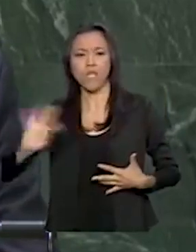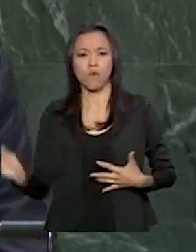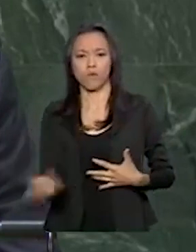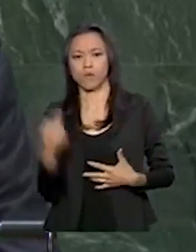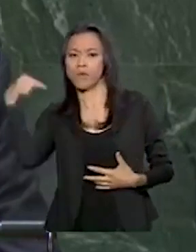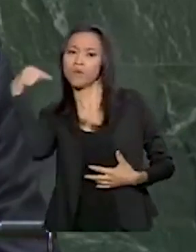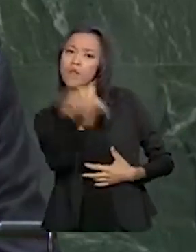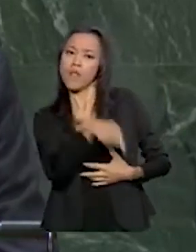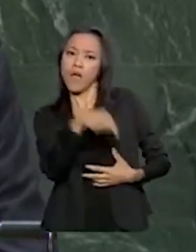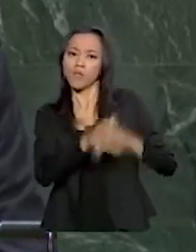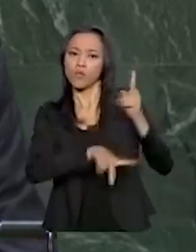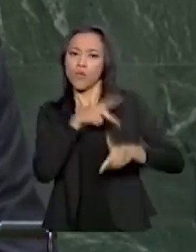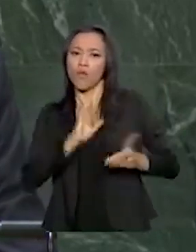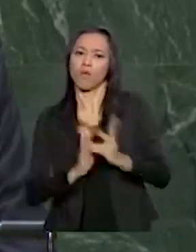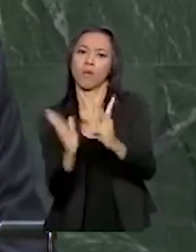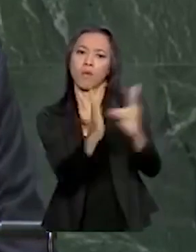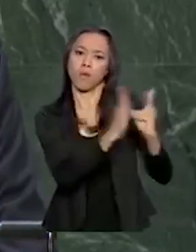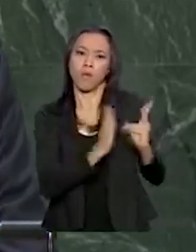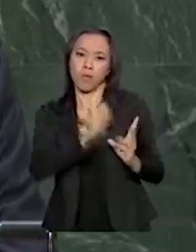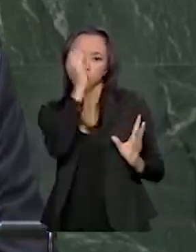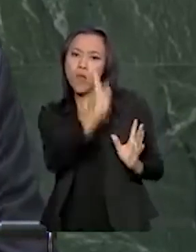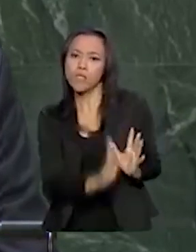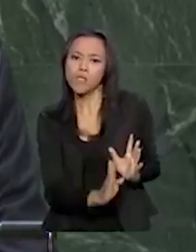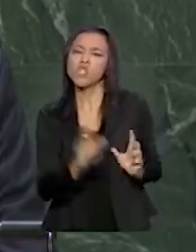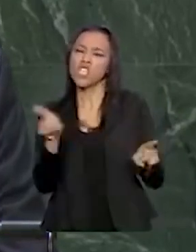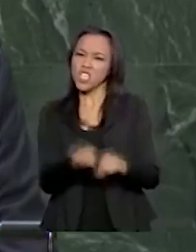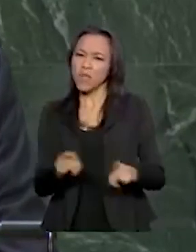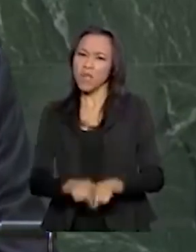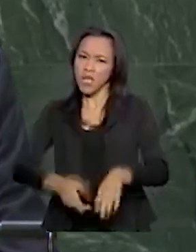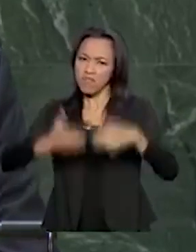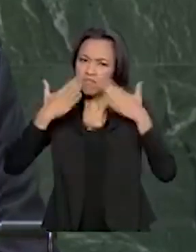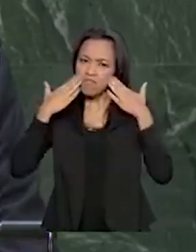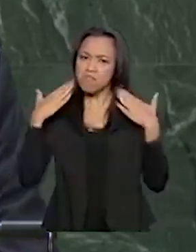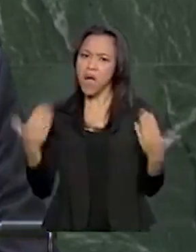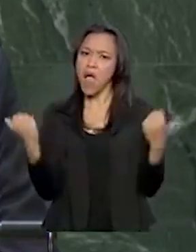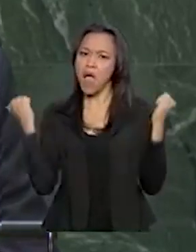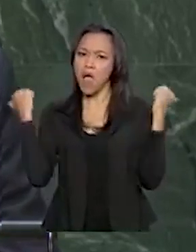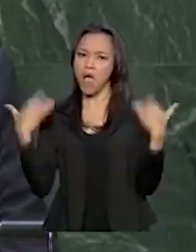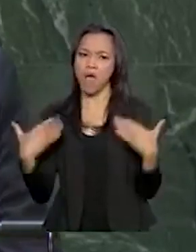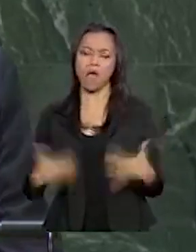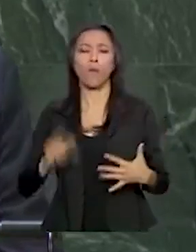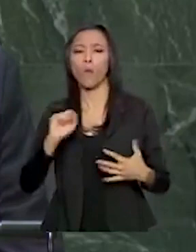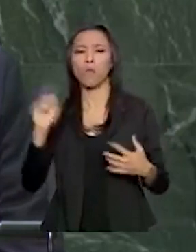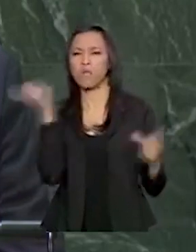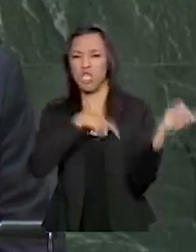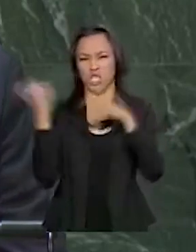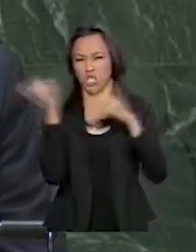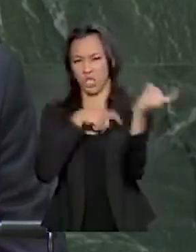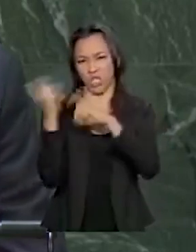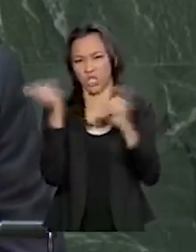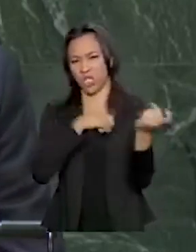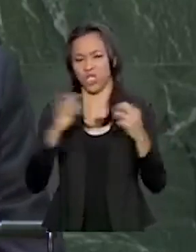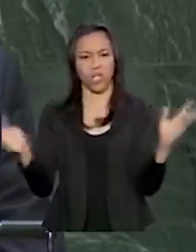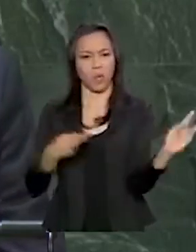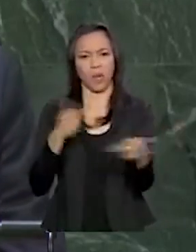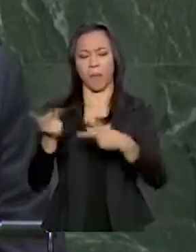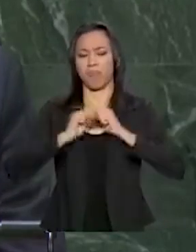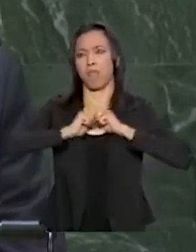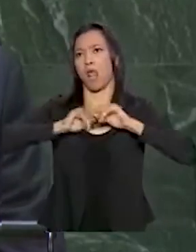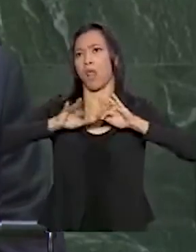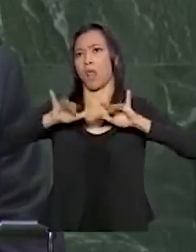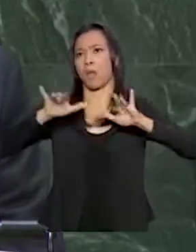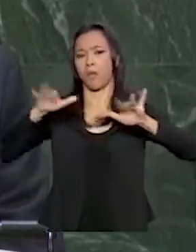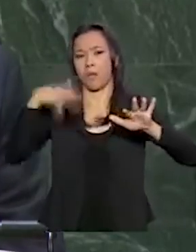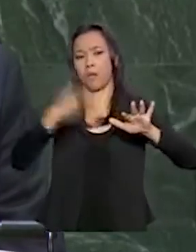indígenas do Brasil, bem como trazer à tona o atual quadro de mentiras propagado pela mídia nacional e